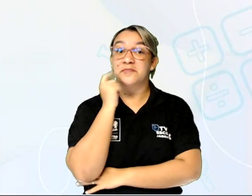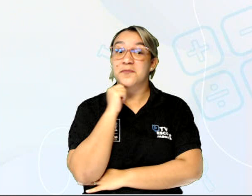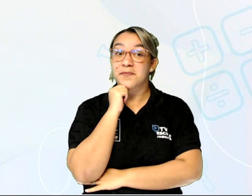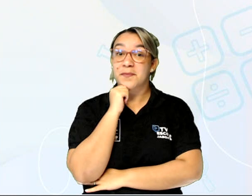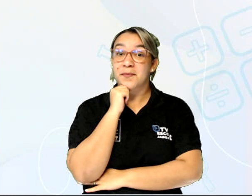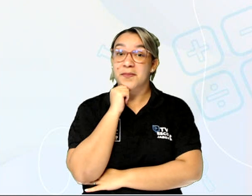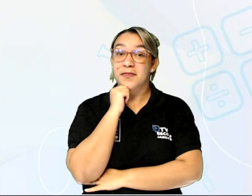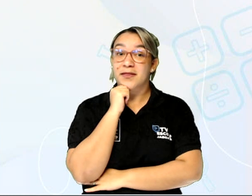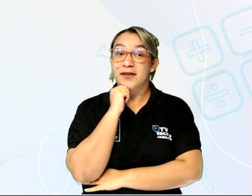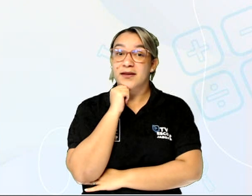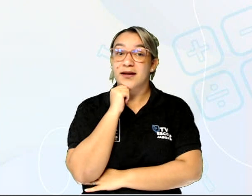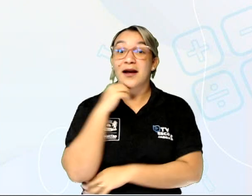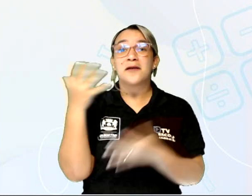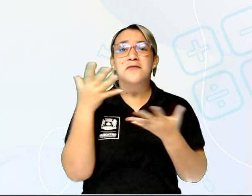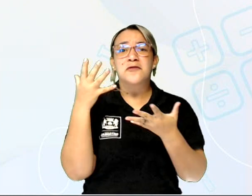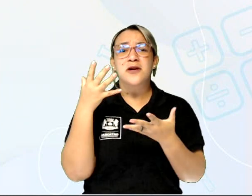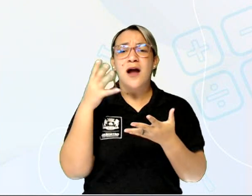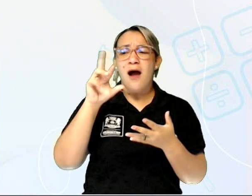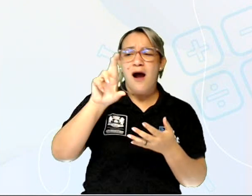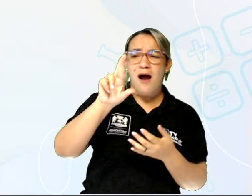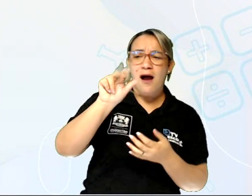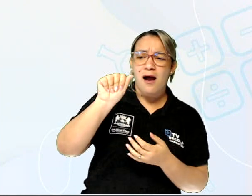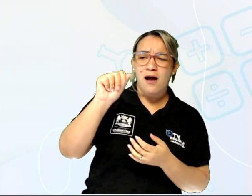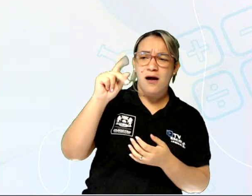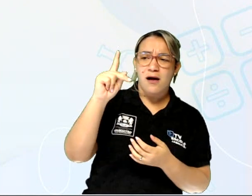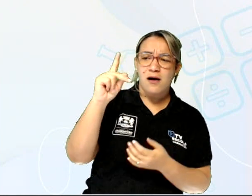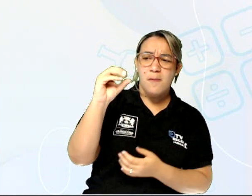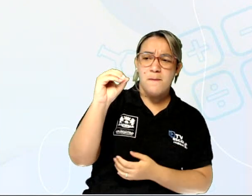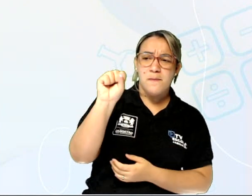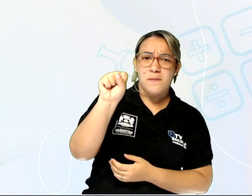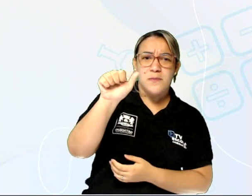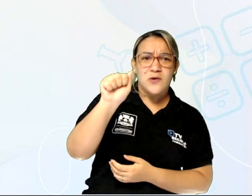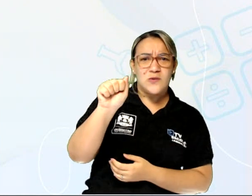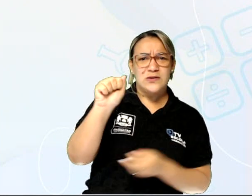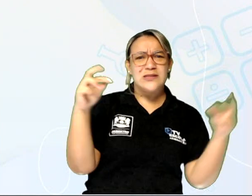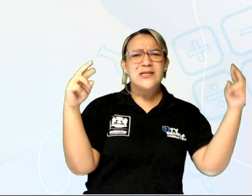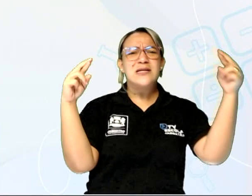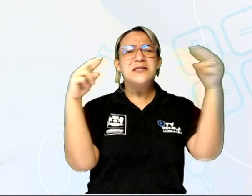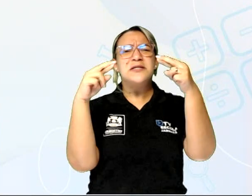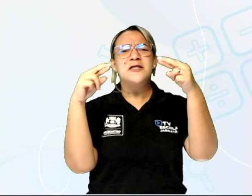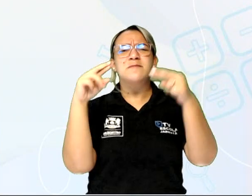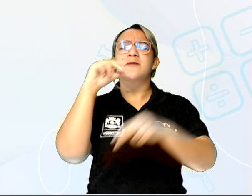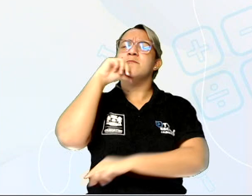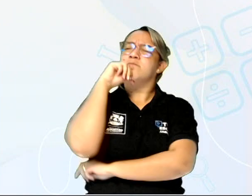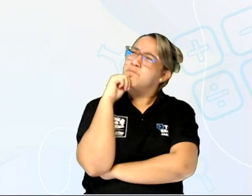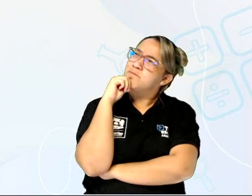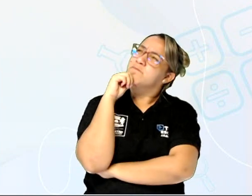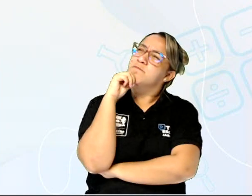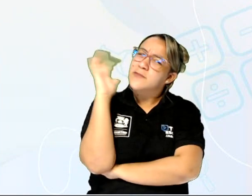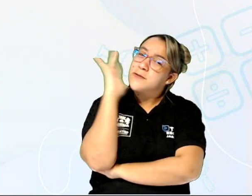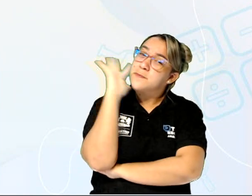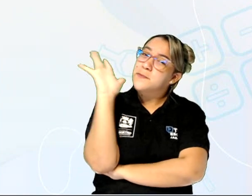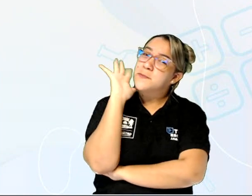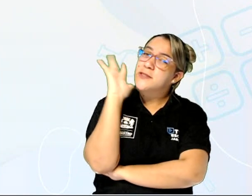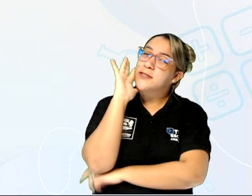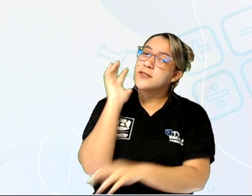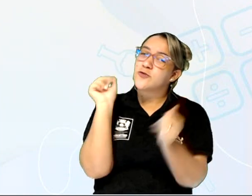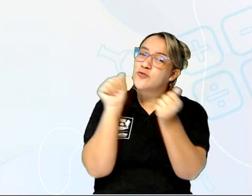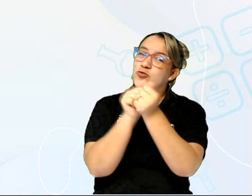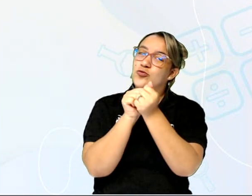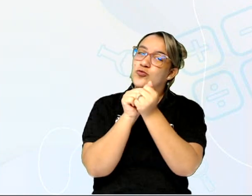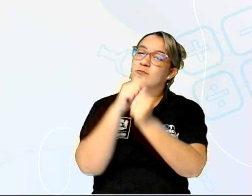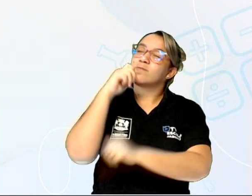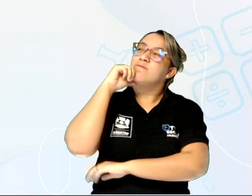rima com tato. E raposa? Raposa rima com o quê? Deixa eu pensar. Pensa aí também, junto com essa